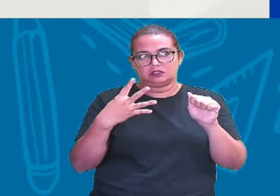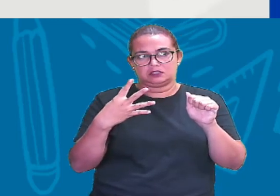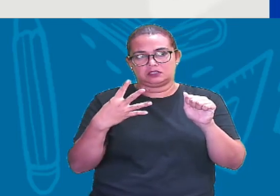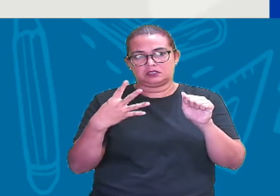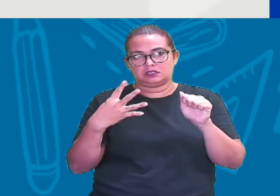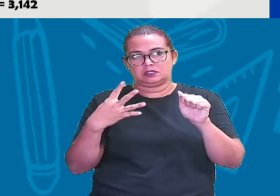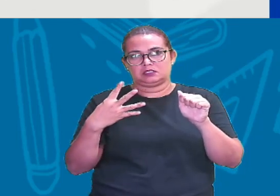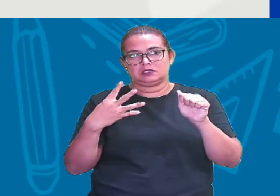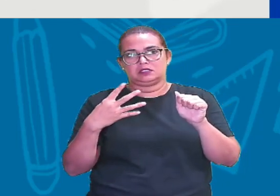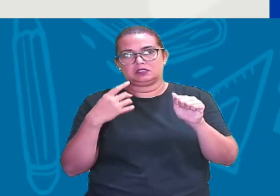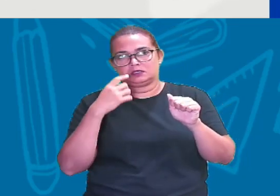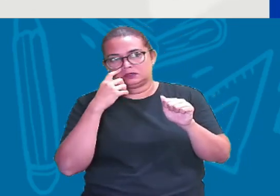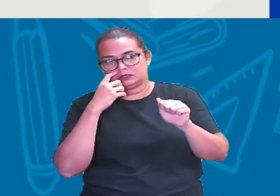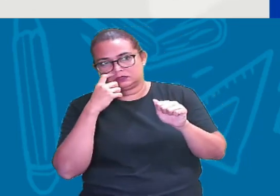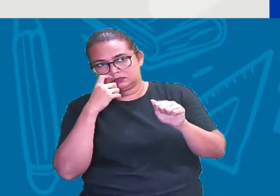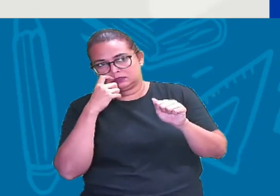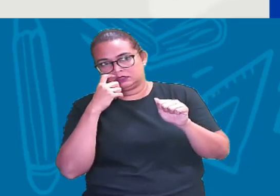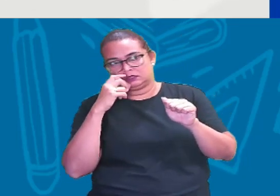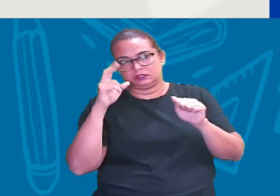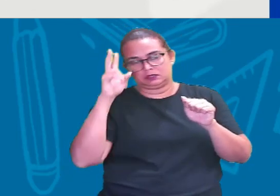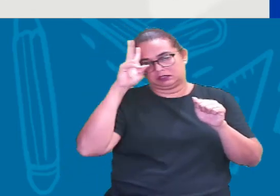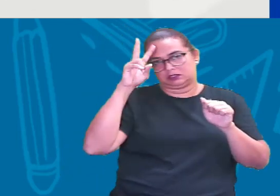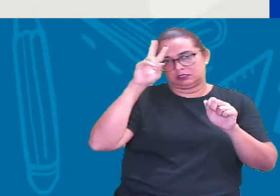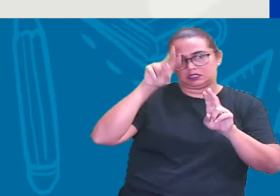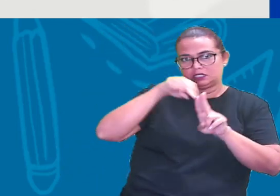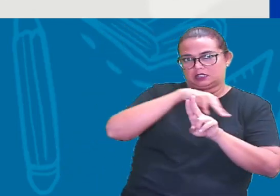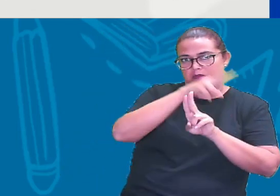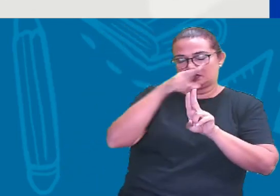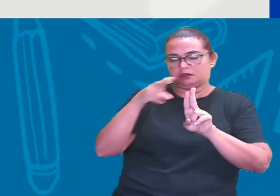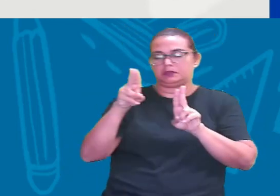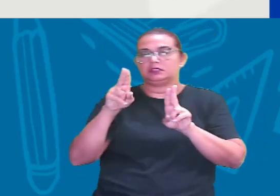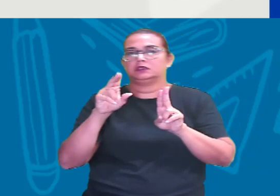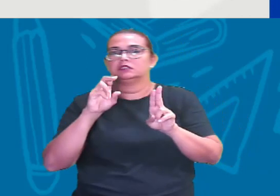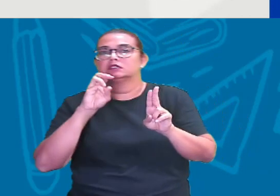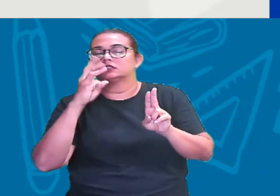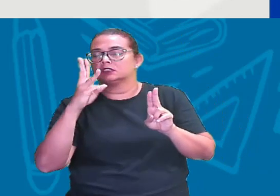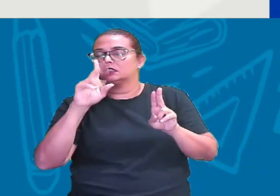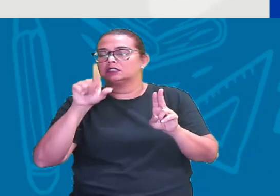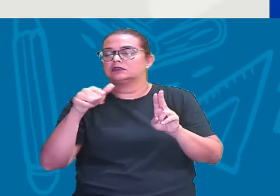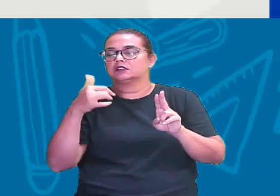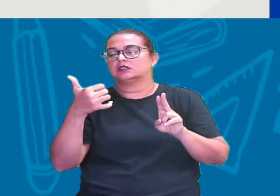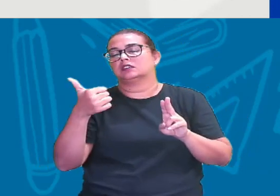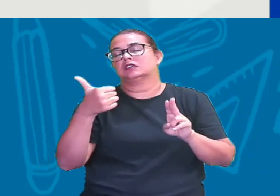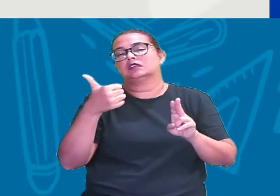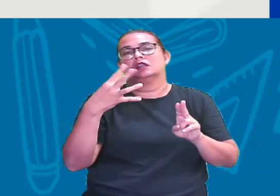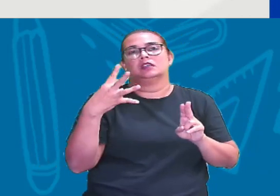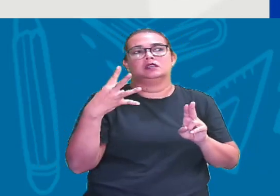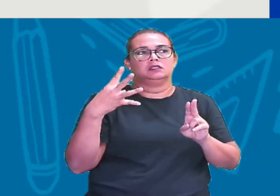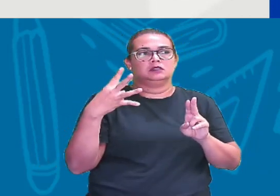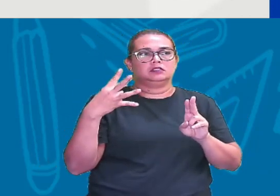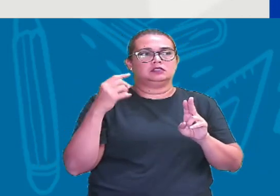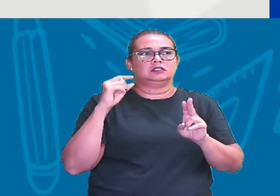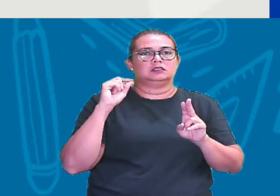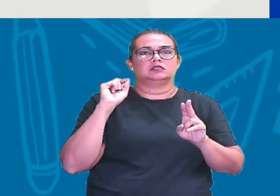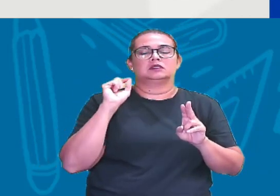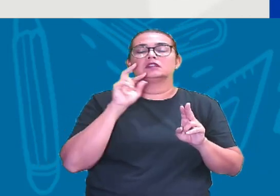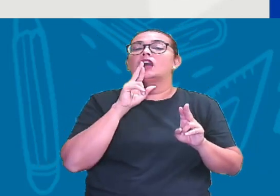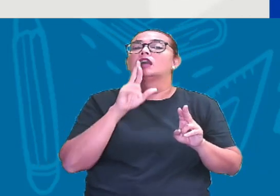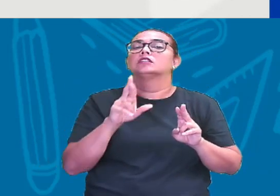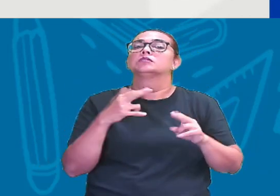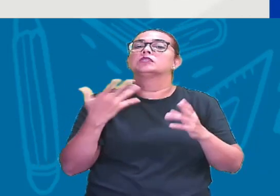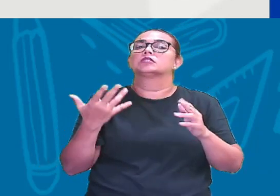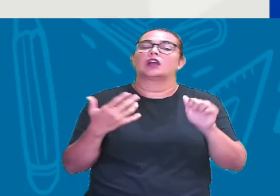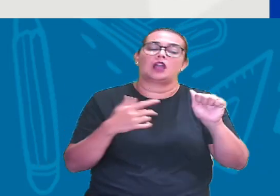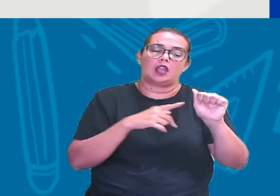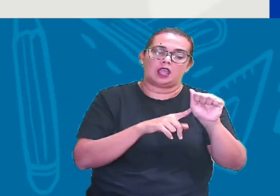Lembrando Ó Vou até botar aqui ó Lembra de quem é Pi? 3,14 Tá? Então Quem é Pi aí? É o